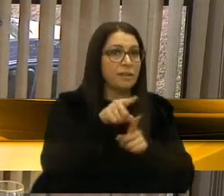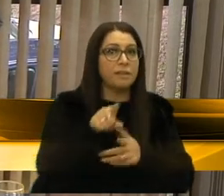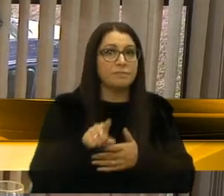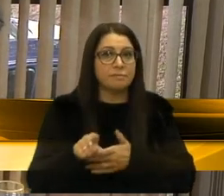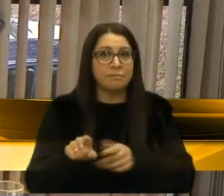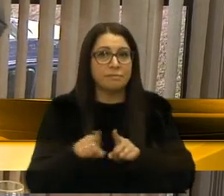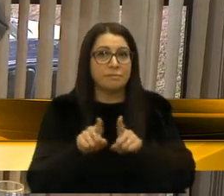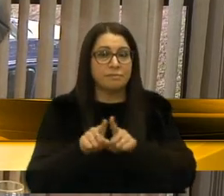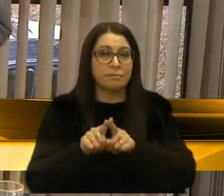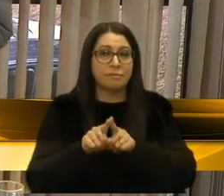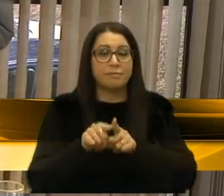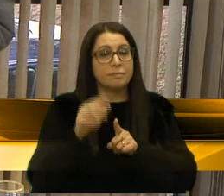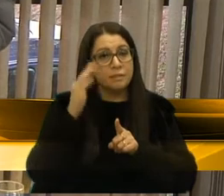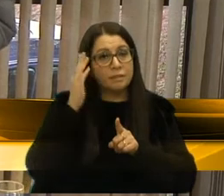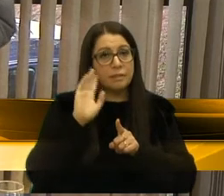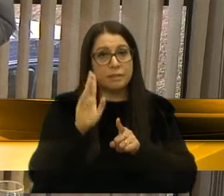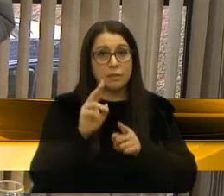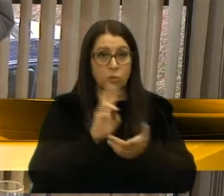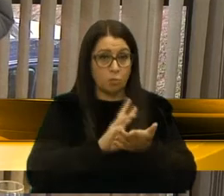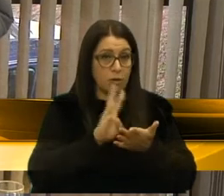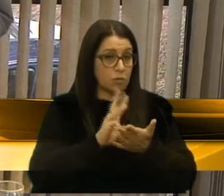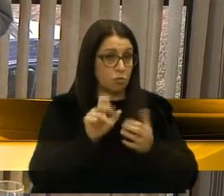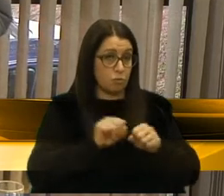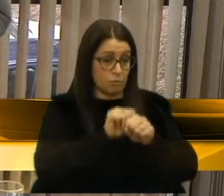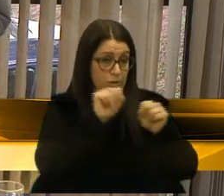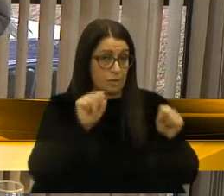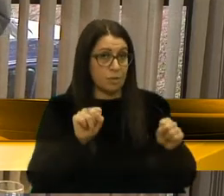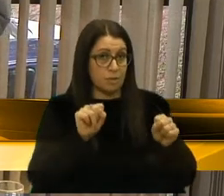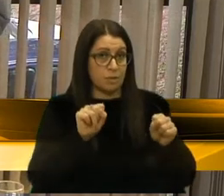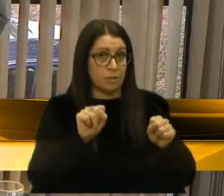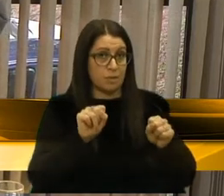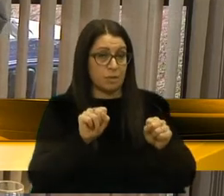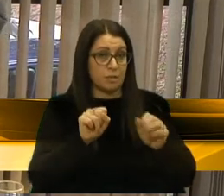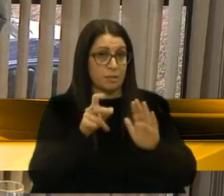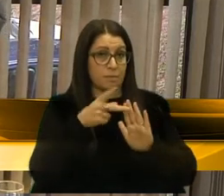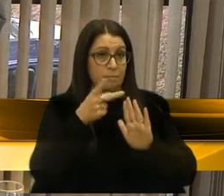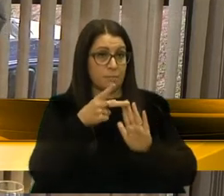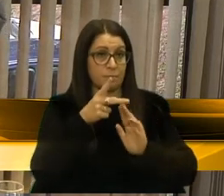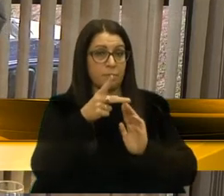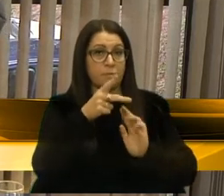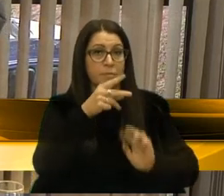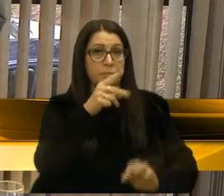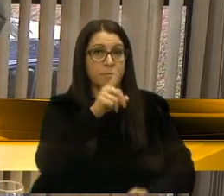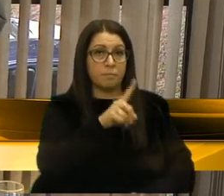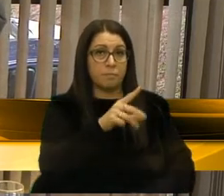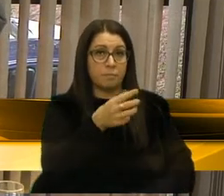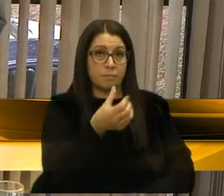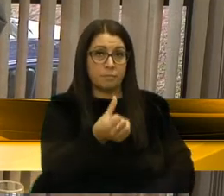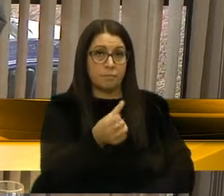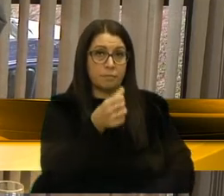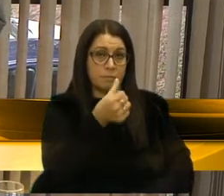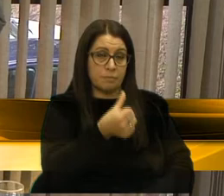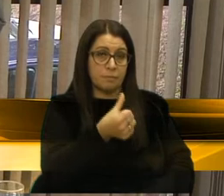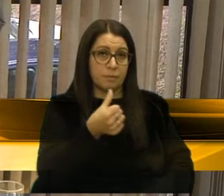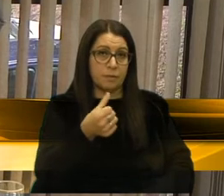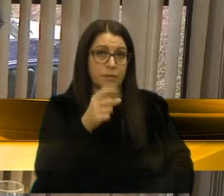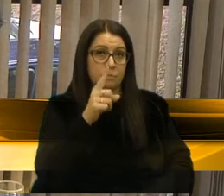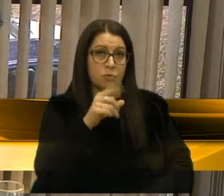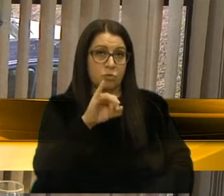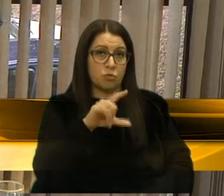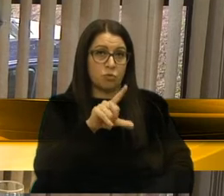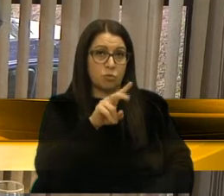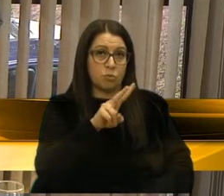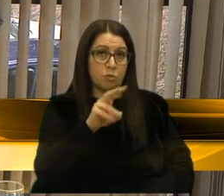União, recebi no ATS hoje de manhã a portaria número 1.666, de 1º de julho de